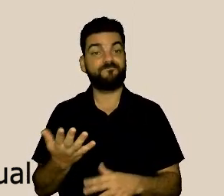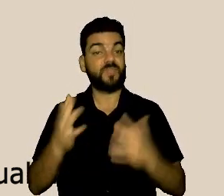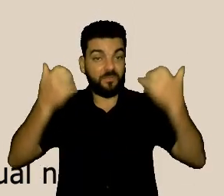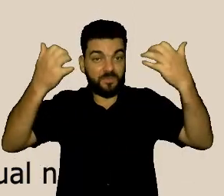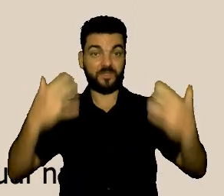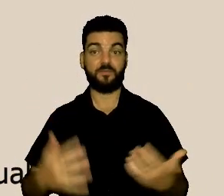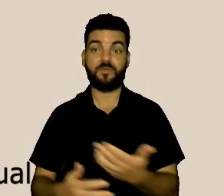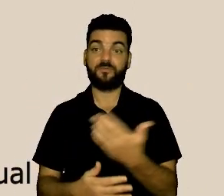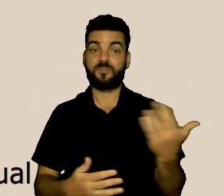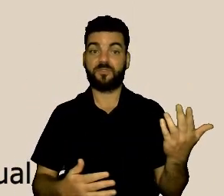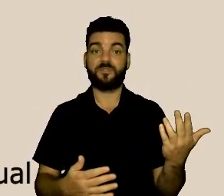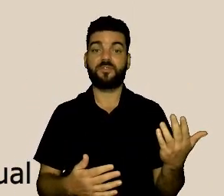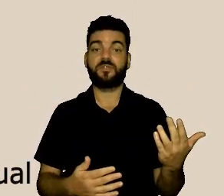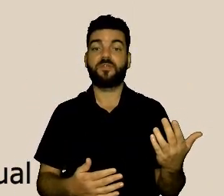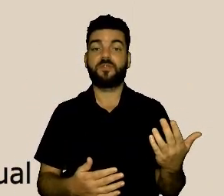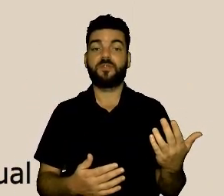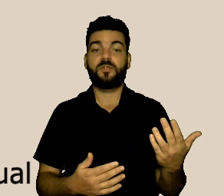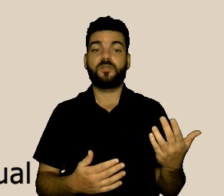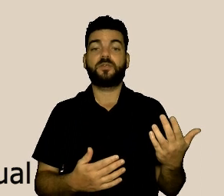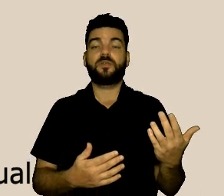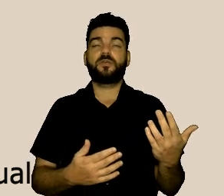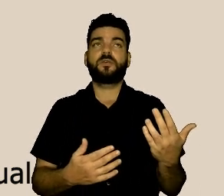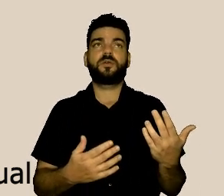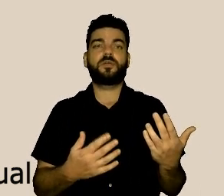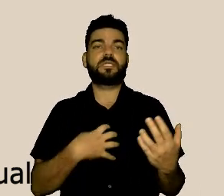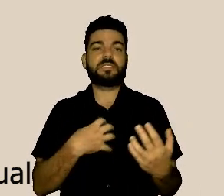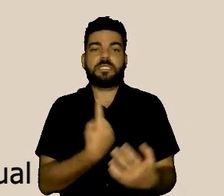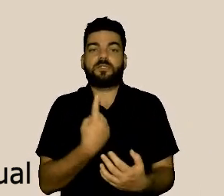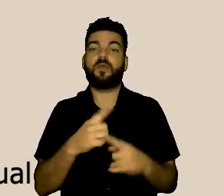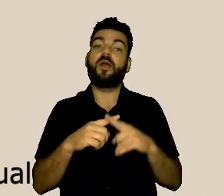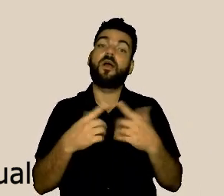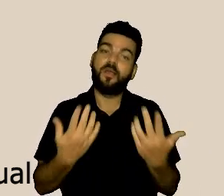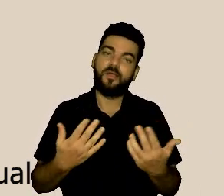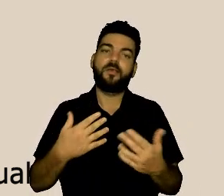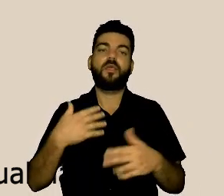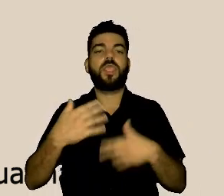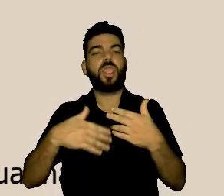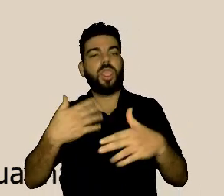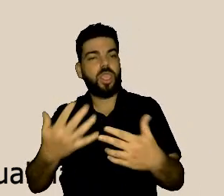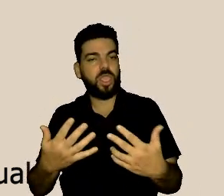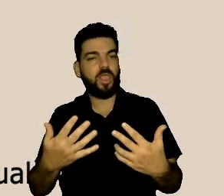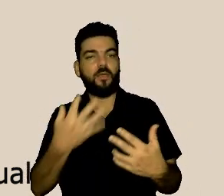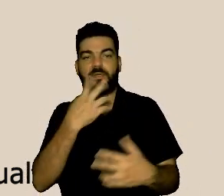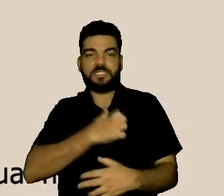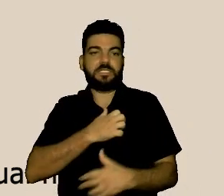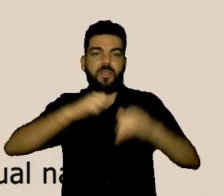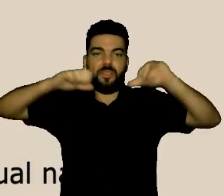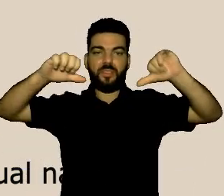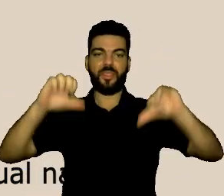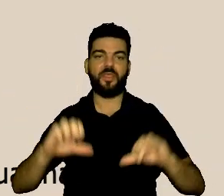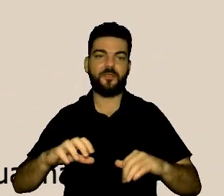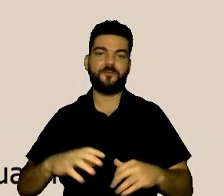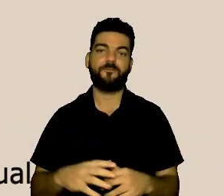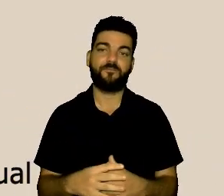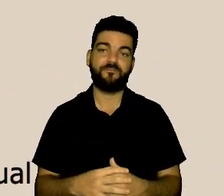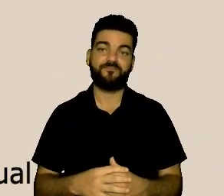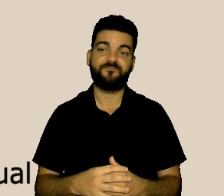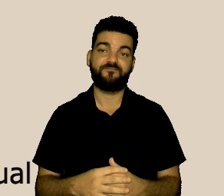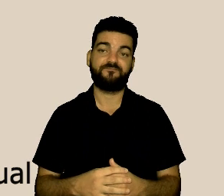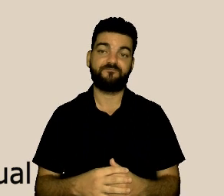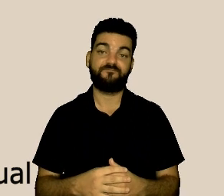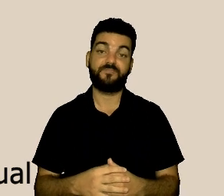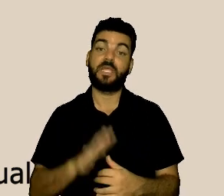entra nesse círculo vicioso e a nossa tarefa de enfrentamento é esse rompimento